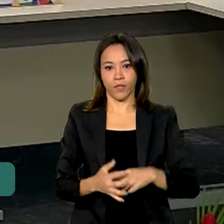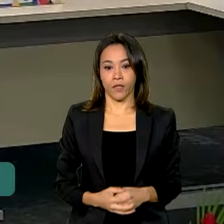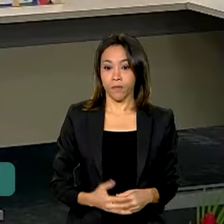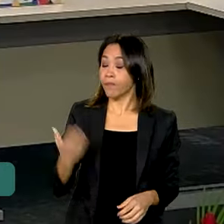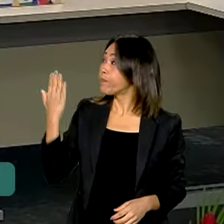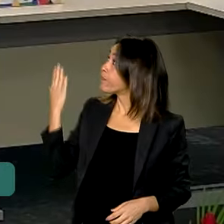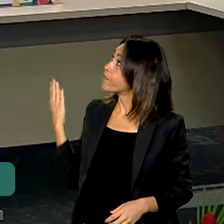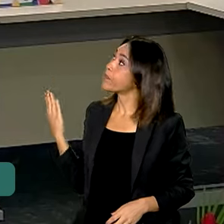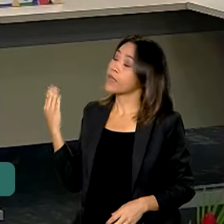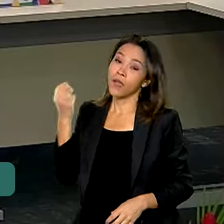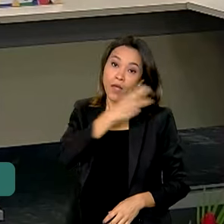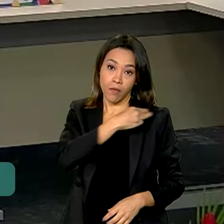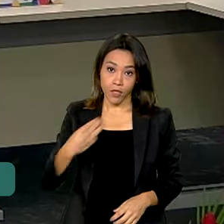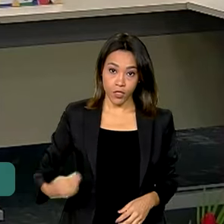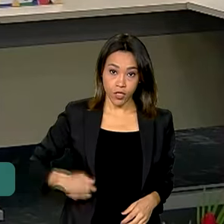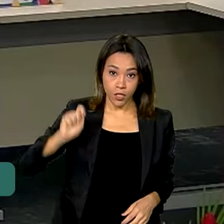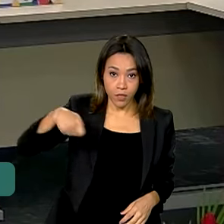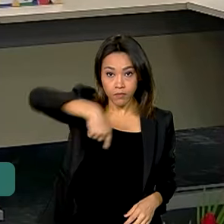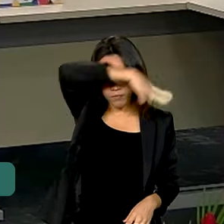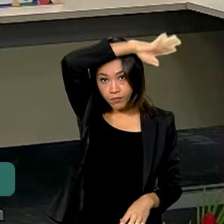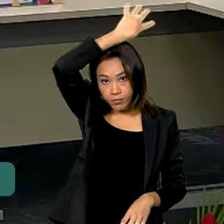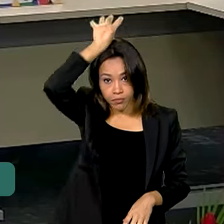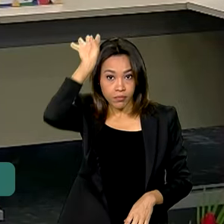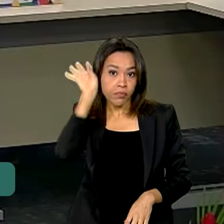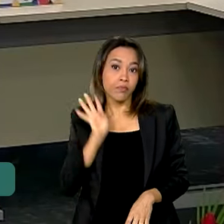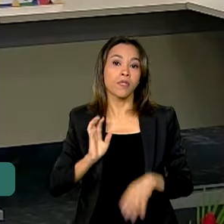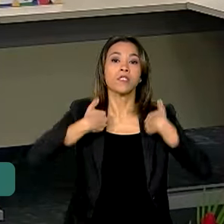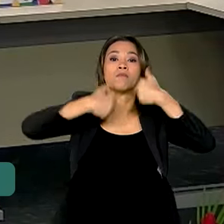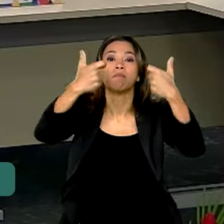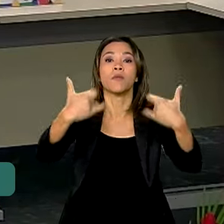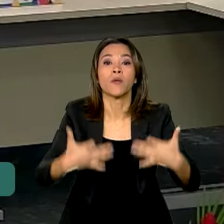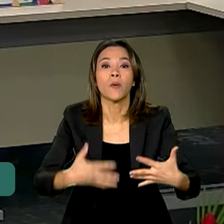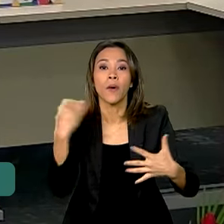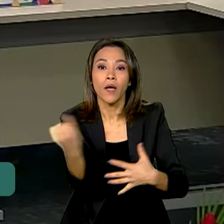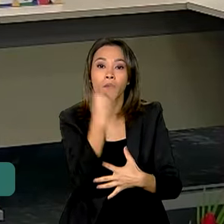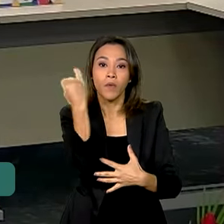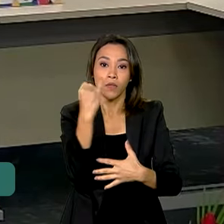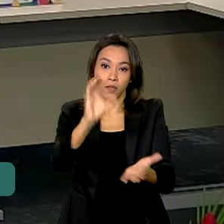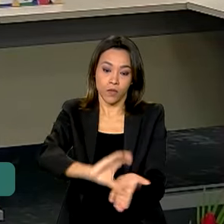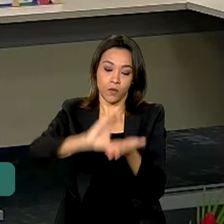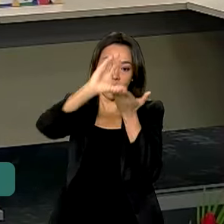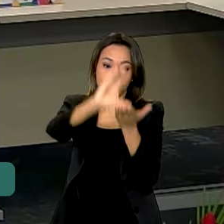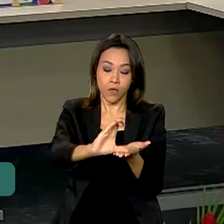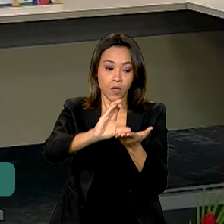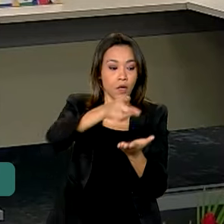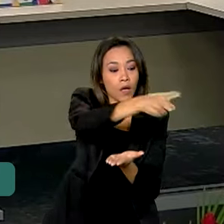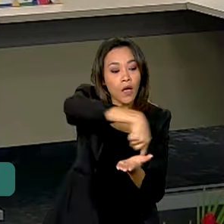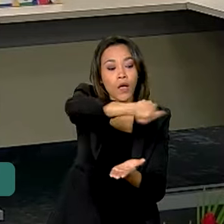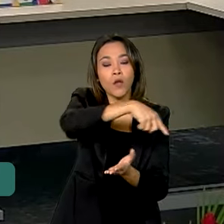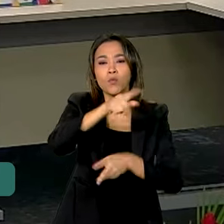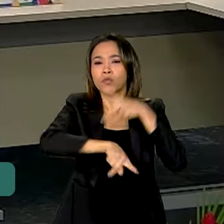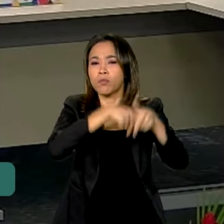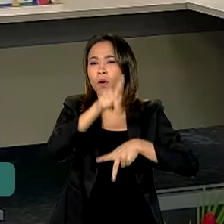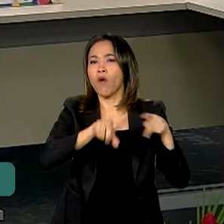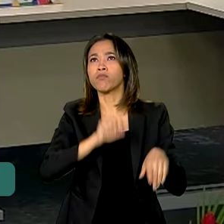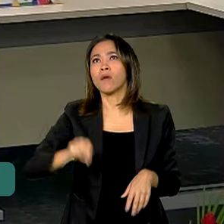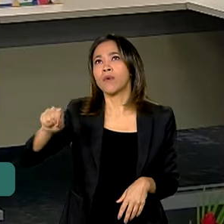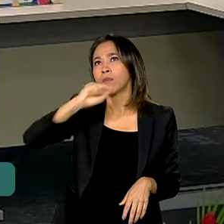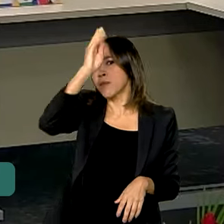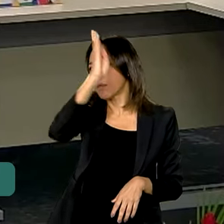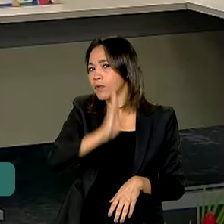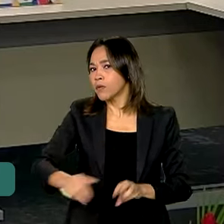dos povos indígenas, Sônia Guajajara, falou sobre a importância do Conselho para os povos indígenas de todo o país. Estamos